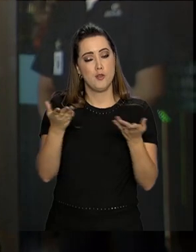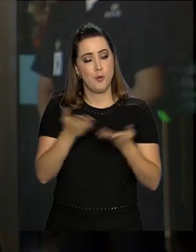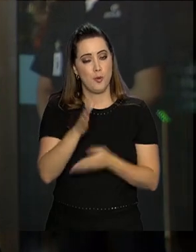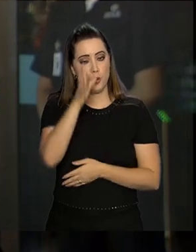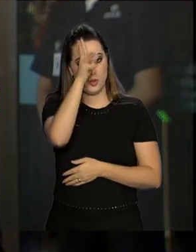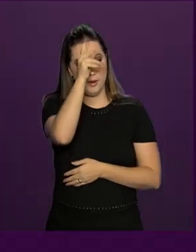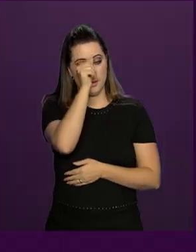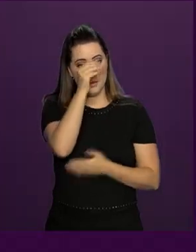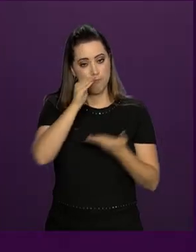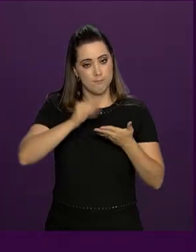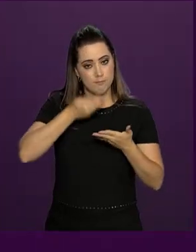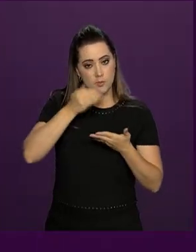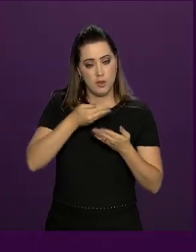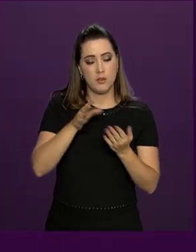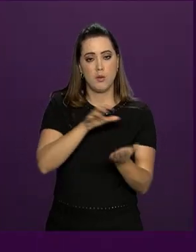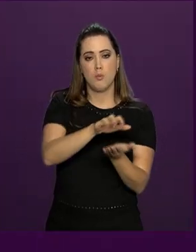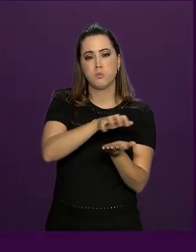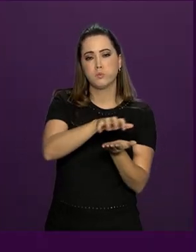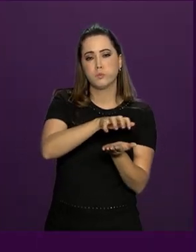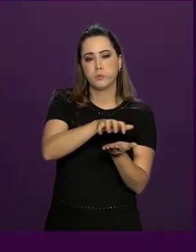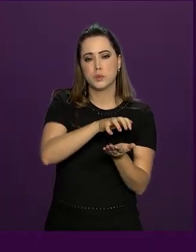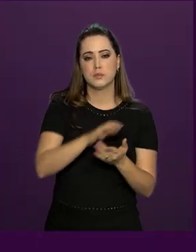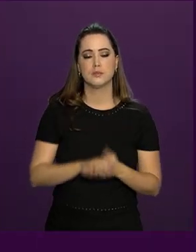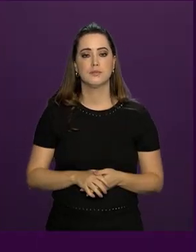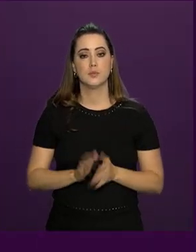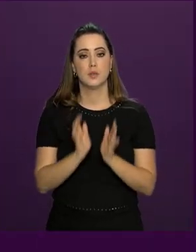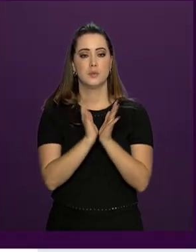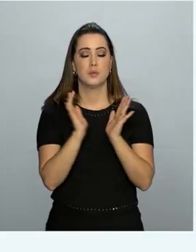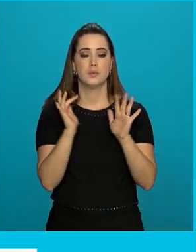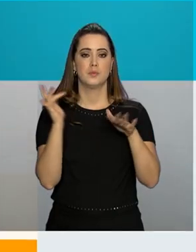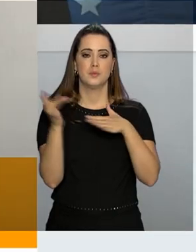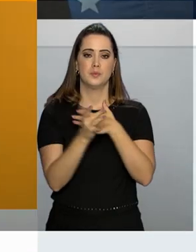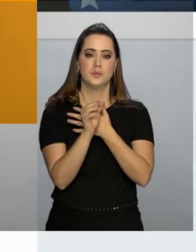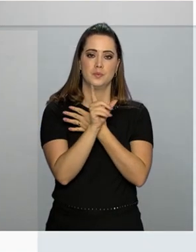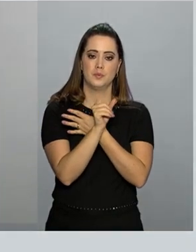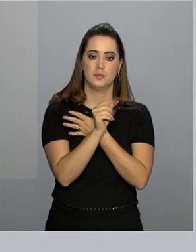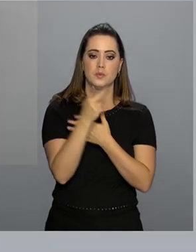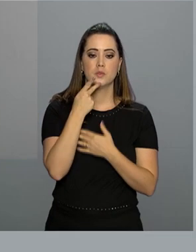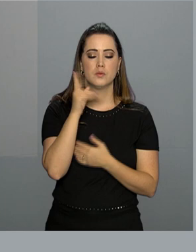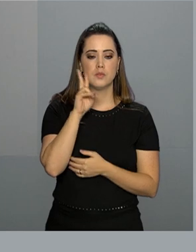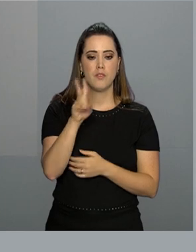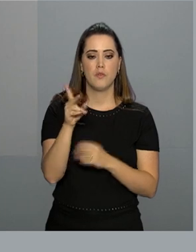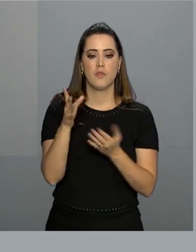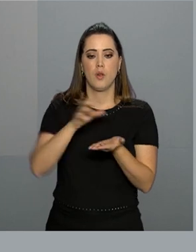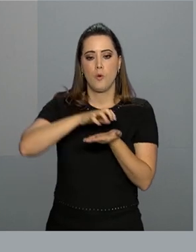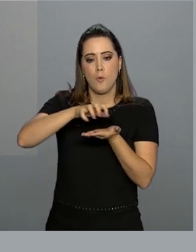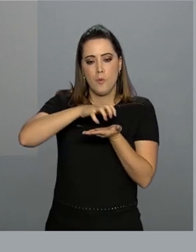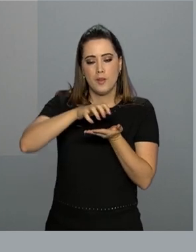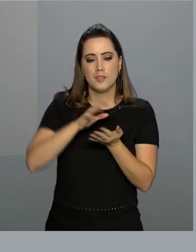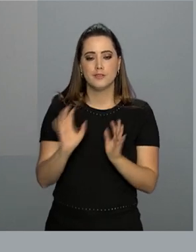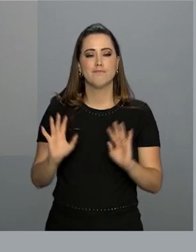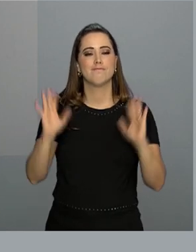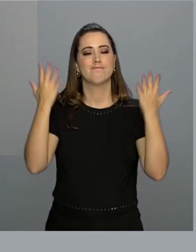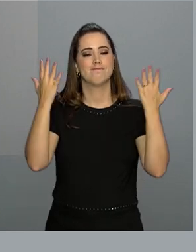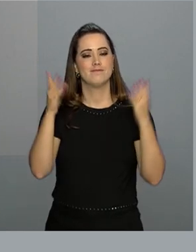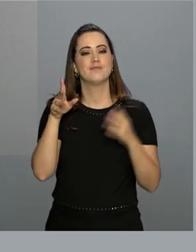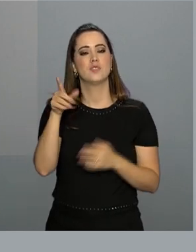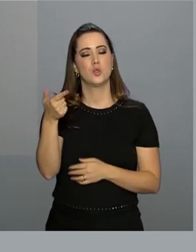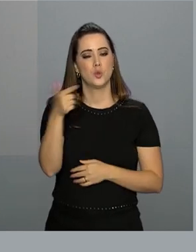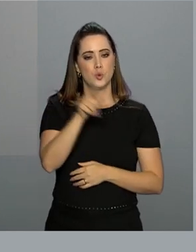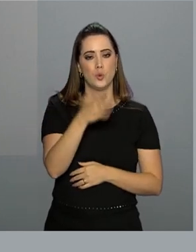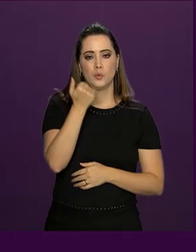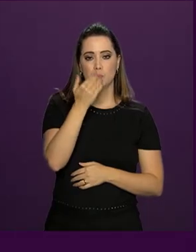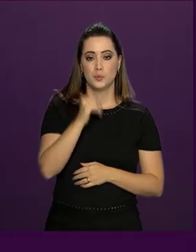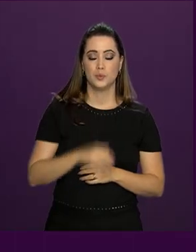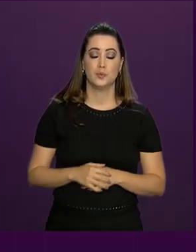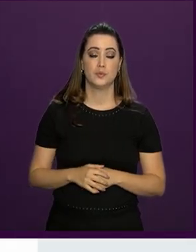além de gelatina. Pelas redes sociais, o presidente postou uma foto do momento em que ele come a gelatina e comemorou o fato de voltar a se